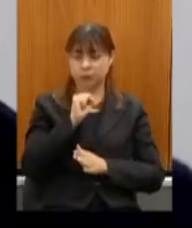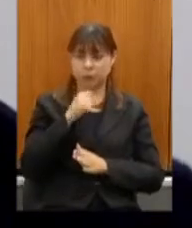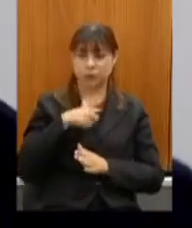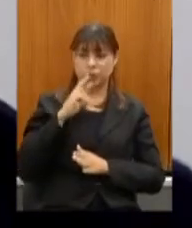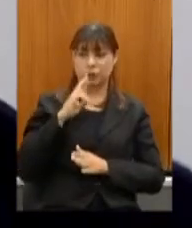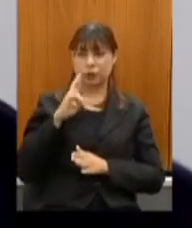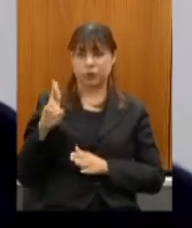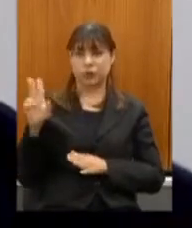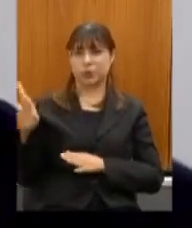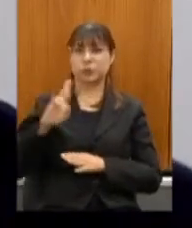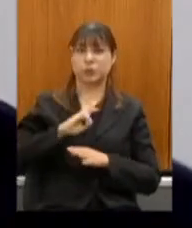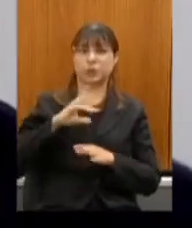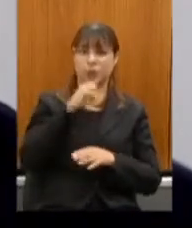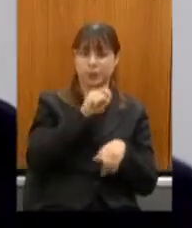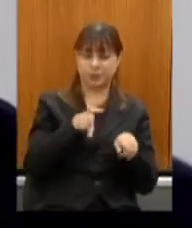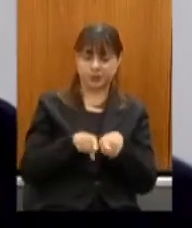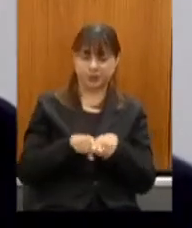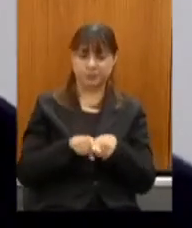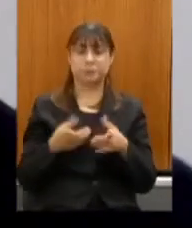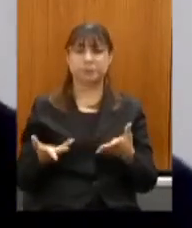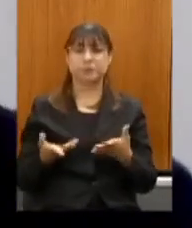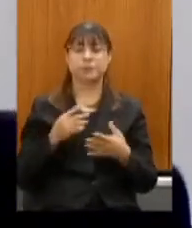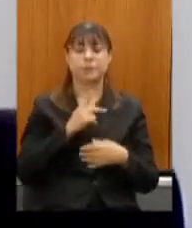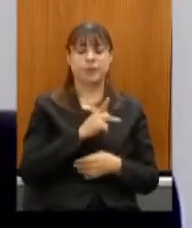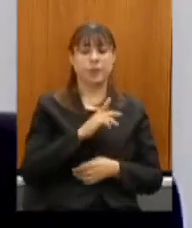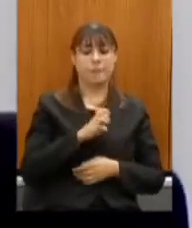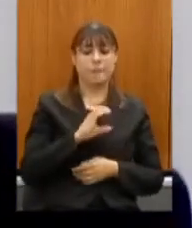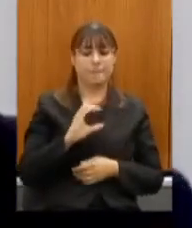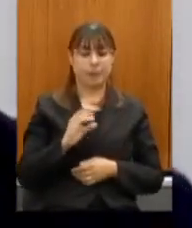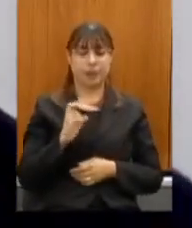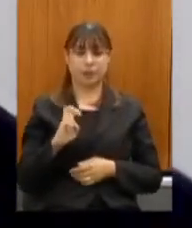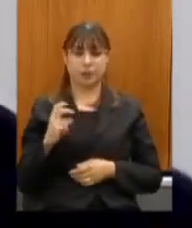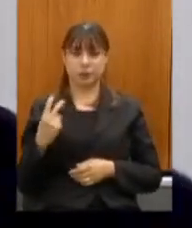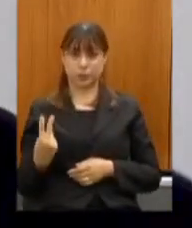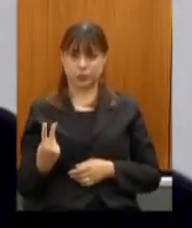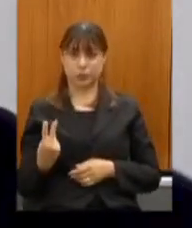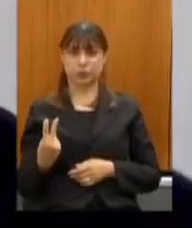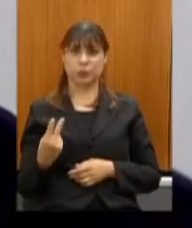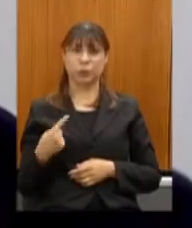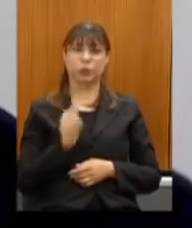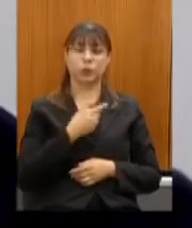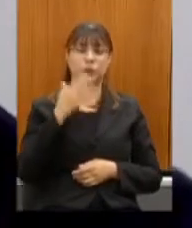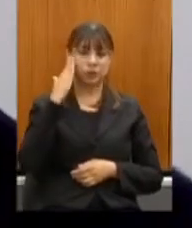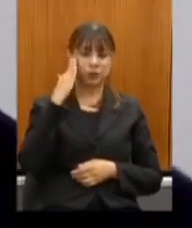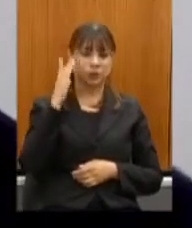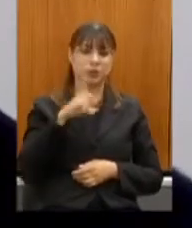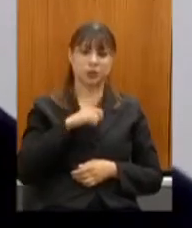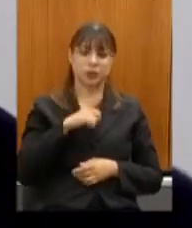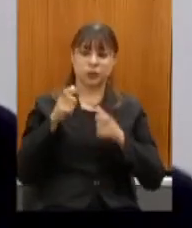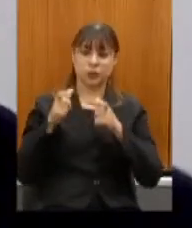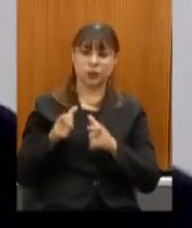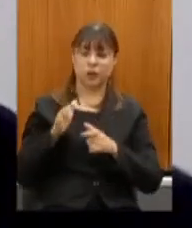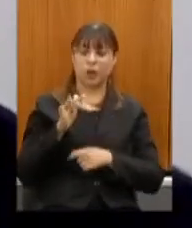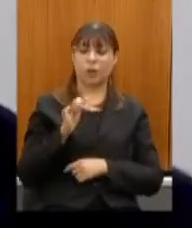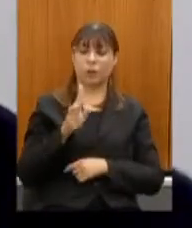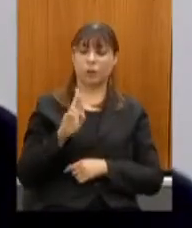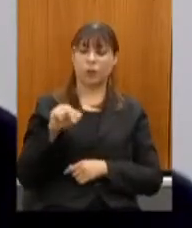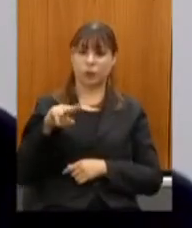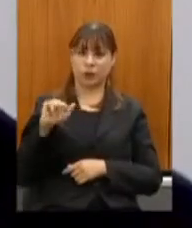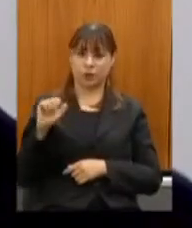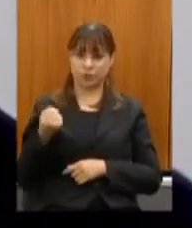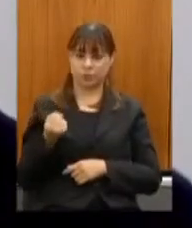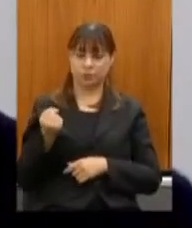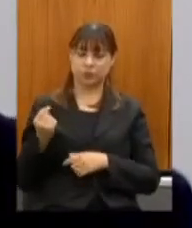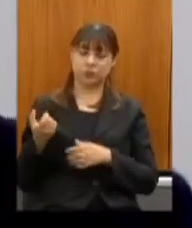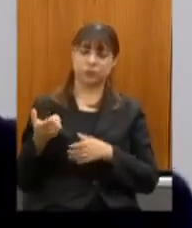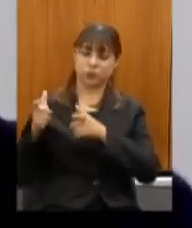diante da aprovação aí da PEC 52 nós sabemos que inclui o reservatório de furnas dentre as unidades